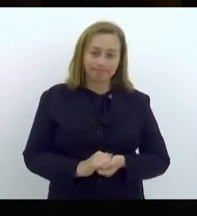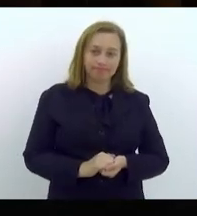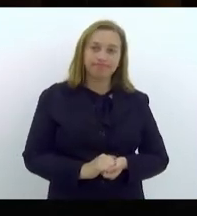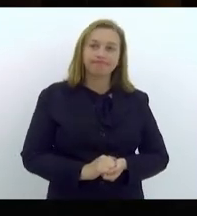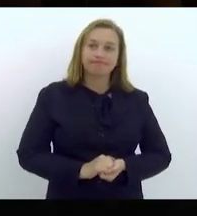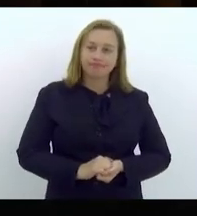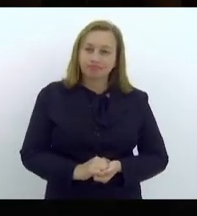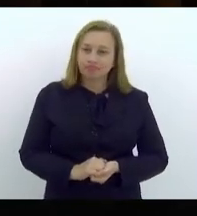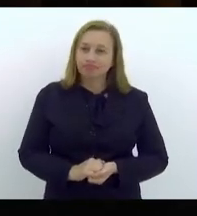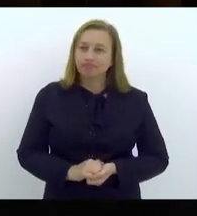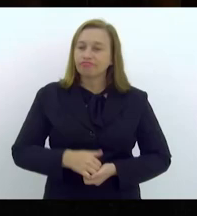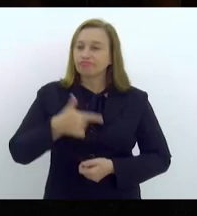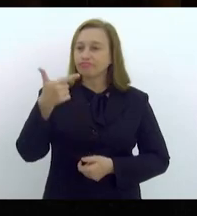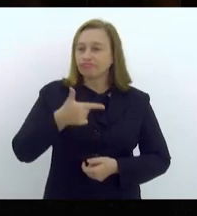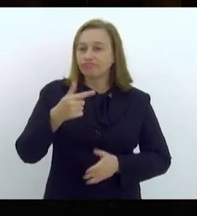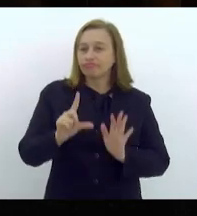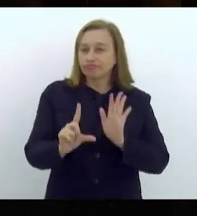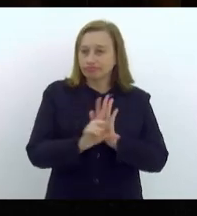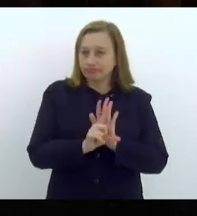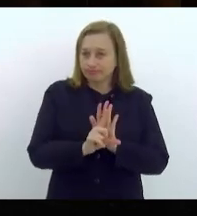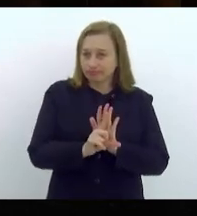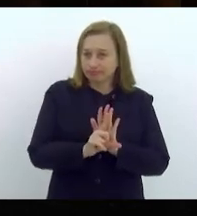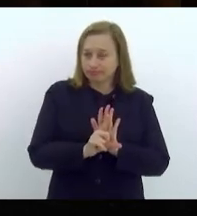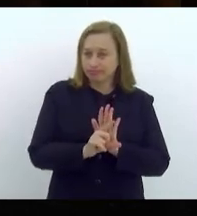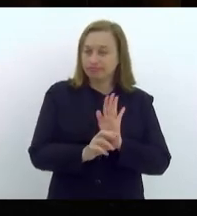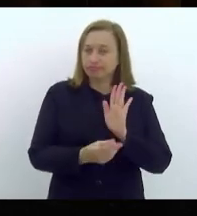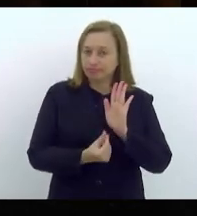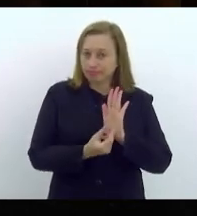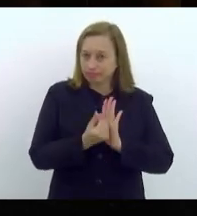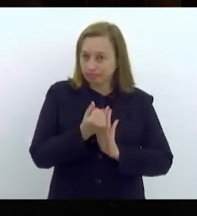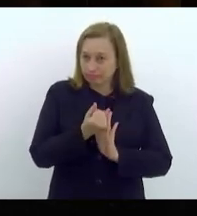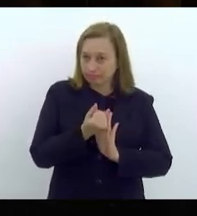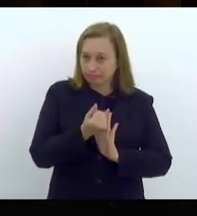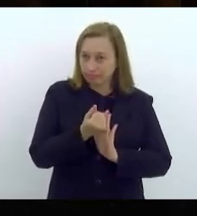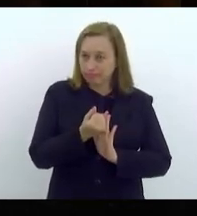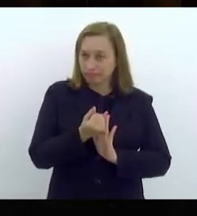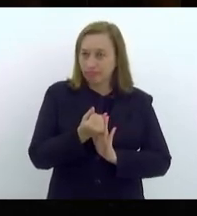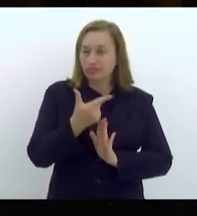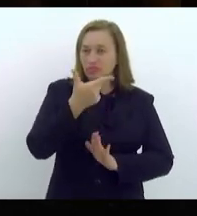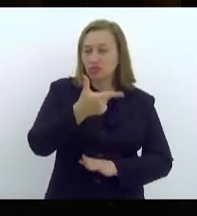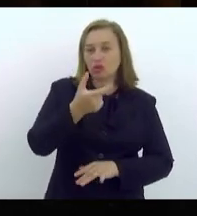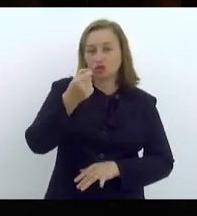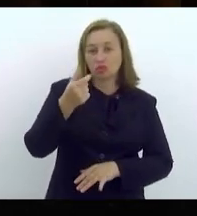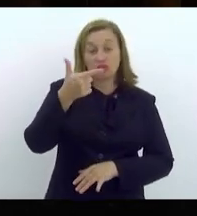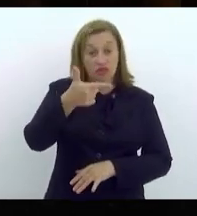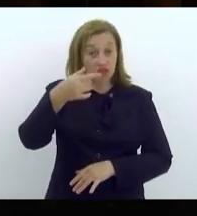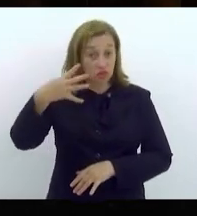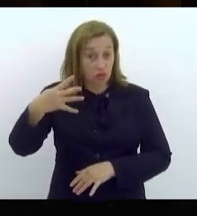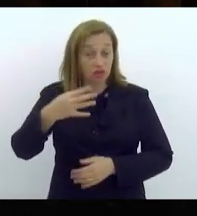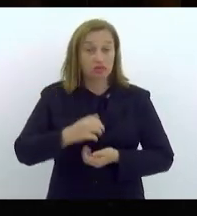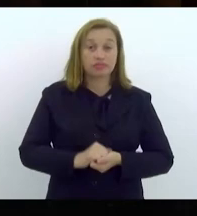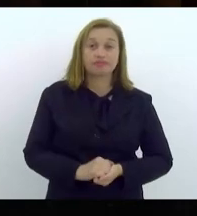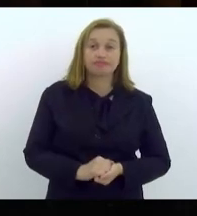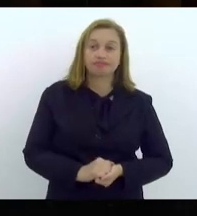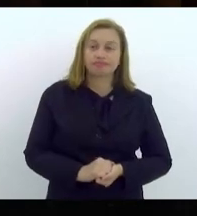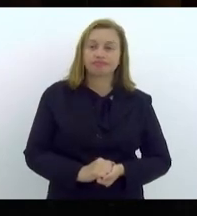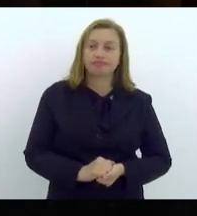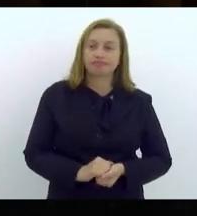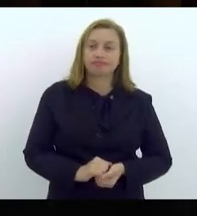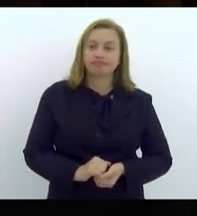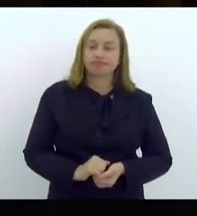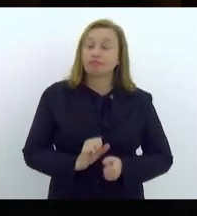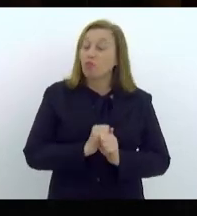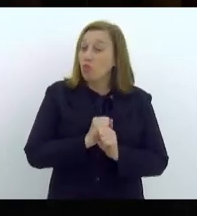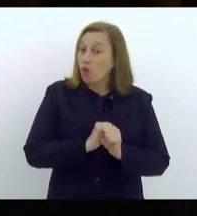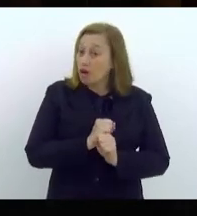Segundo a lei de diretrizes orçamentárias, 2024 é